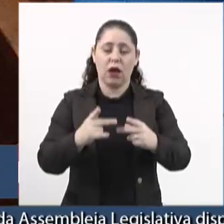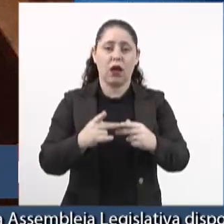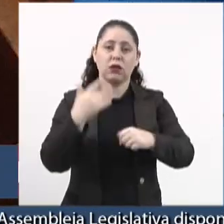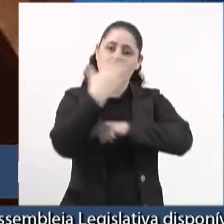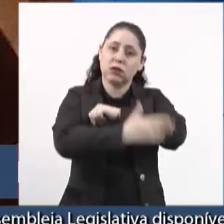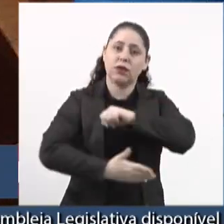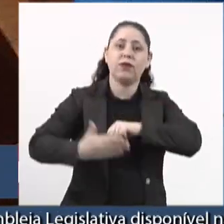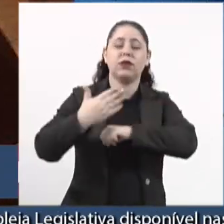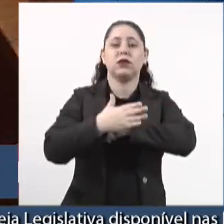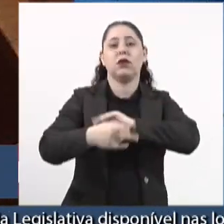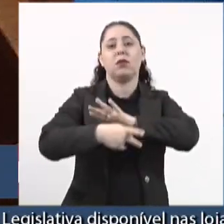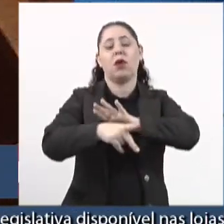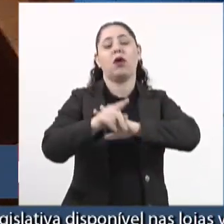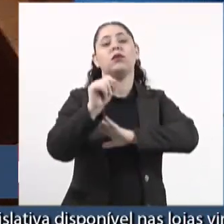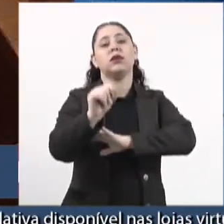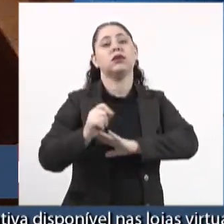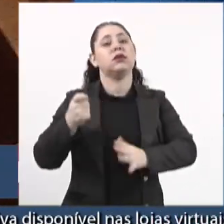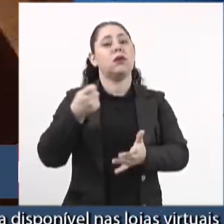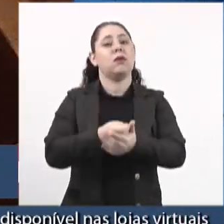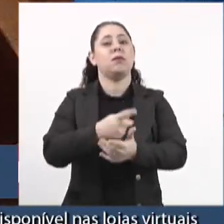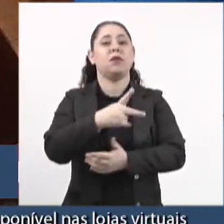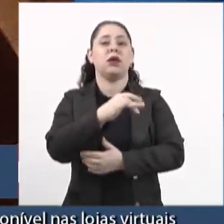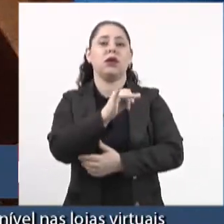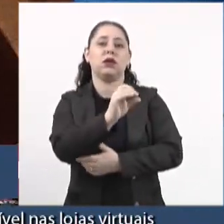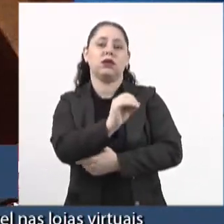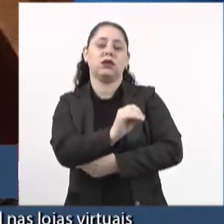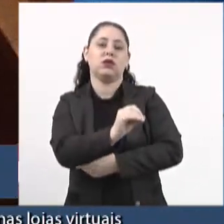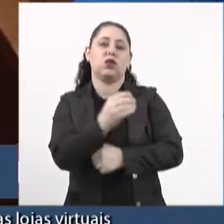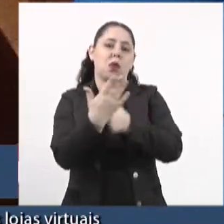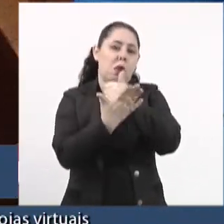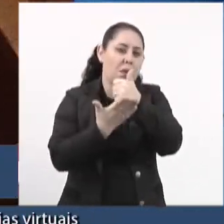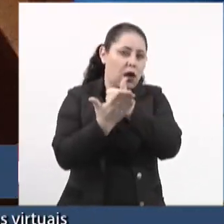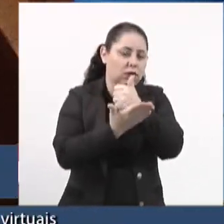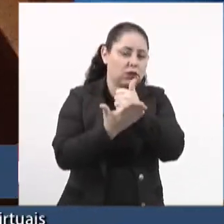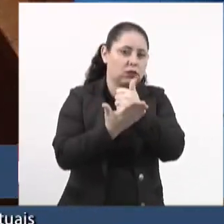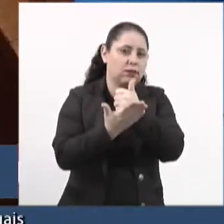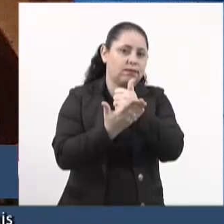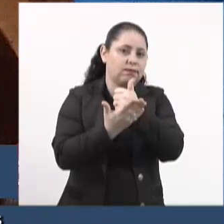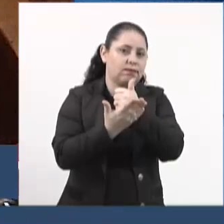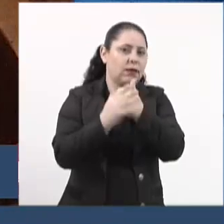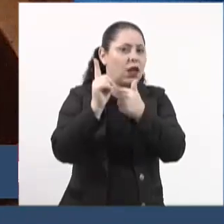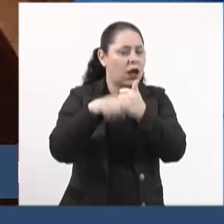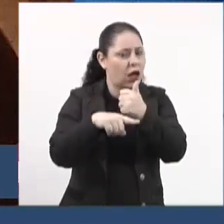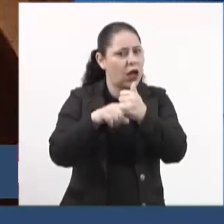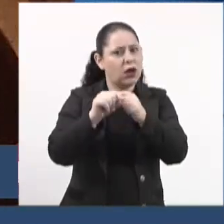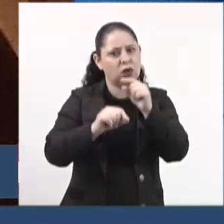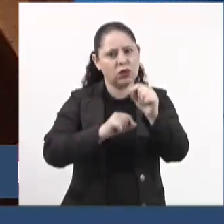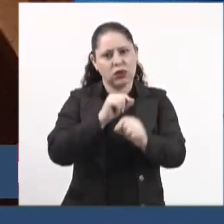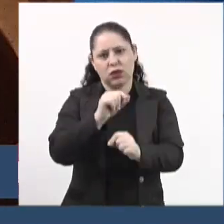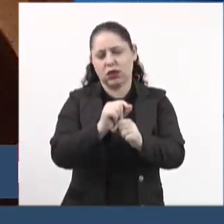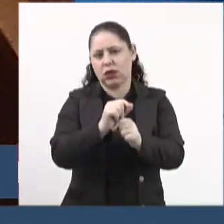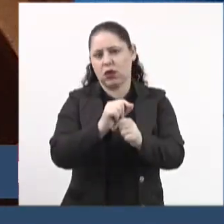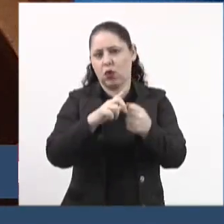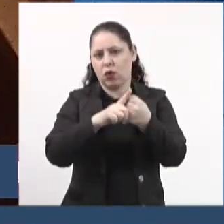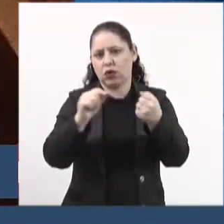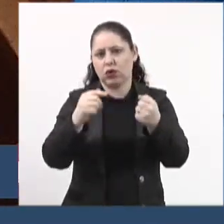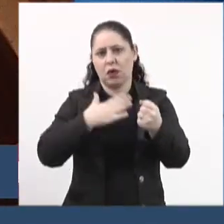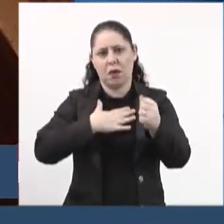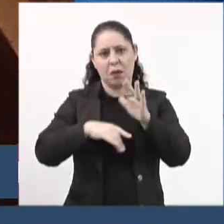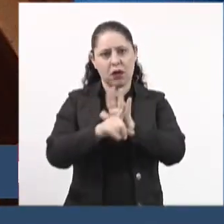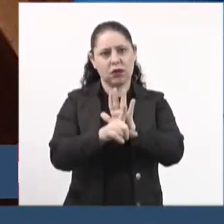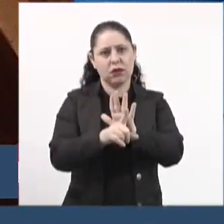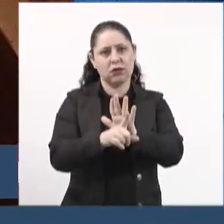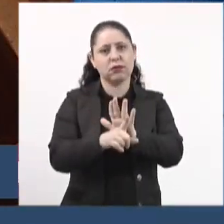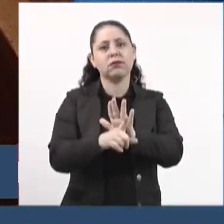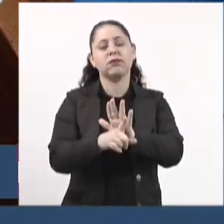defesa para que se aplique o meu piso no base, é justamente esse artigo da minha lei,